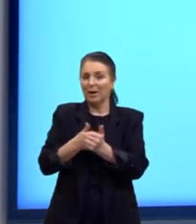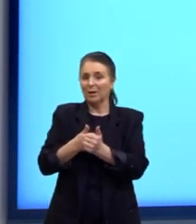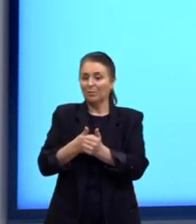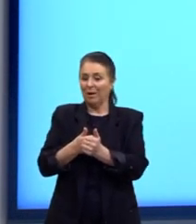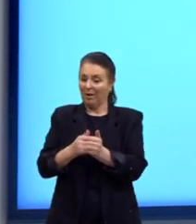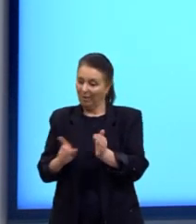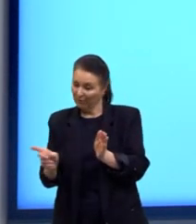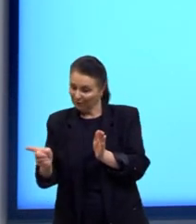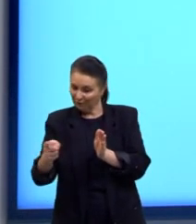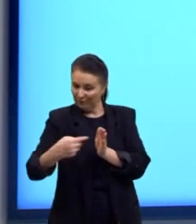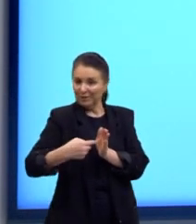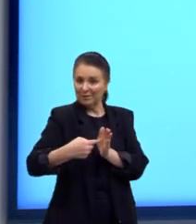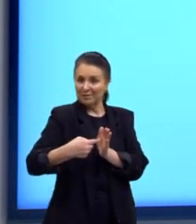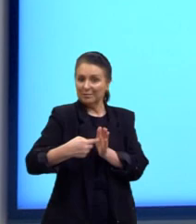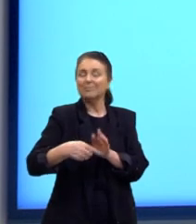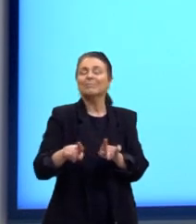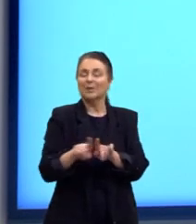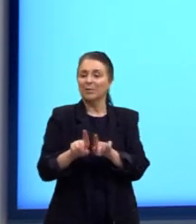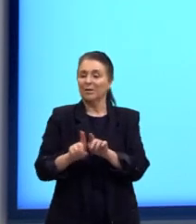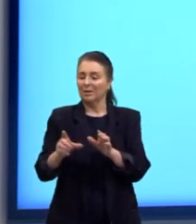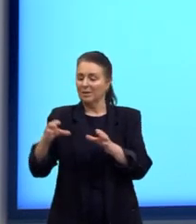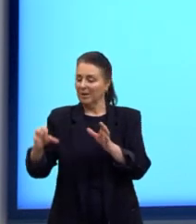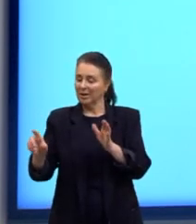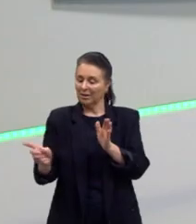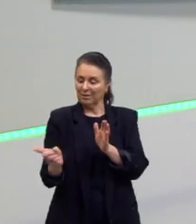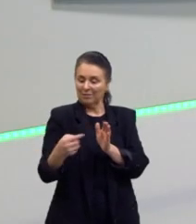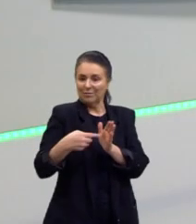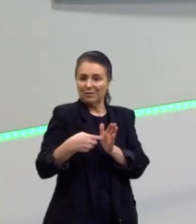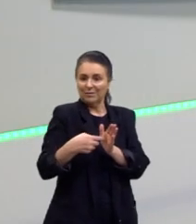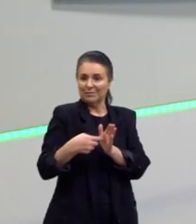sentido aonde está o ímã. Certo?